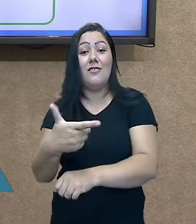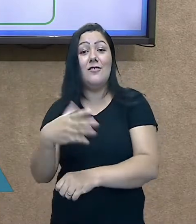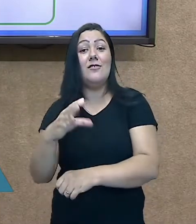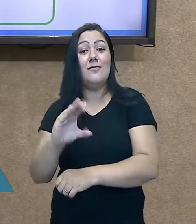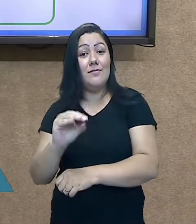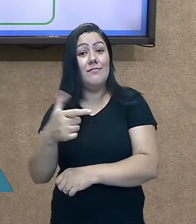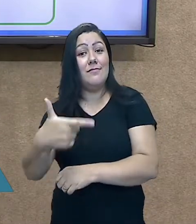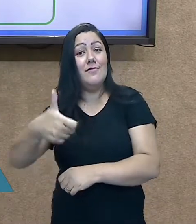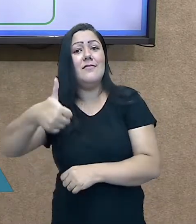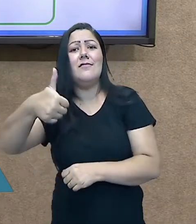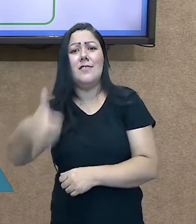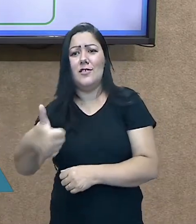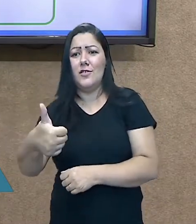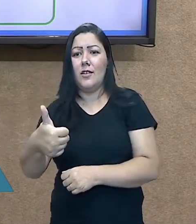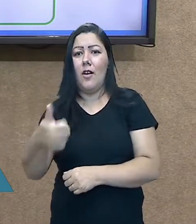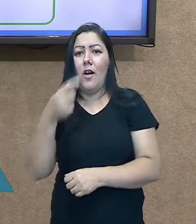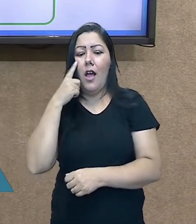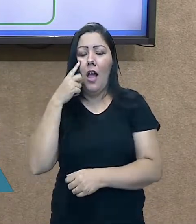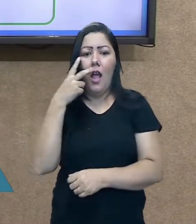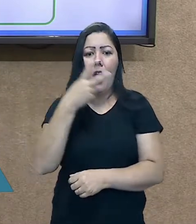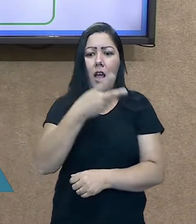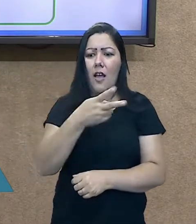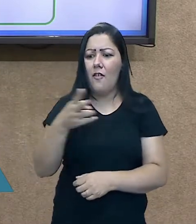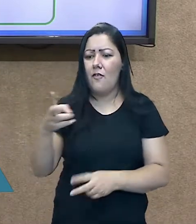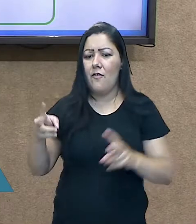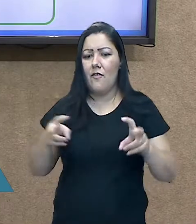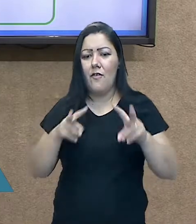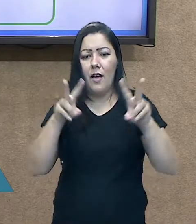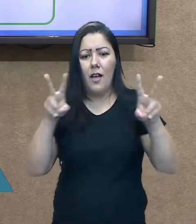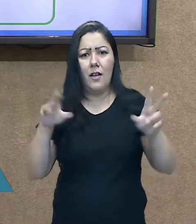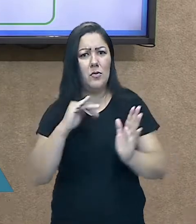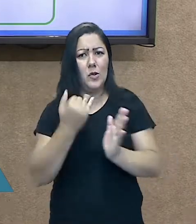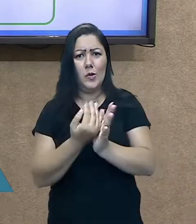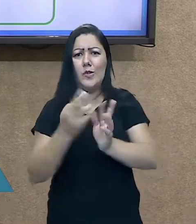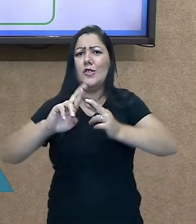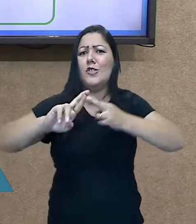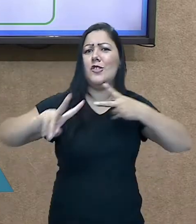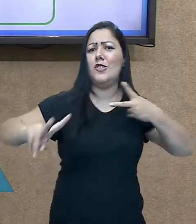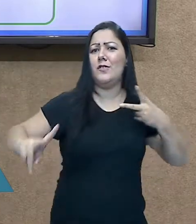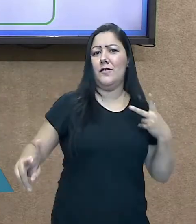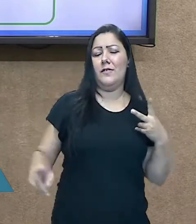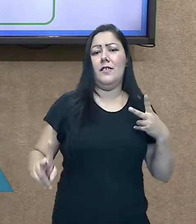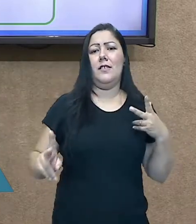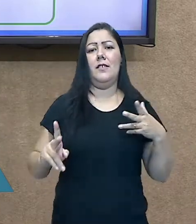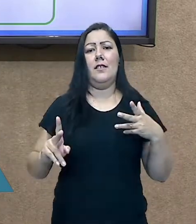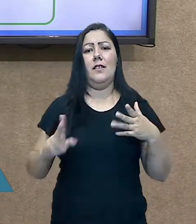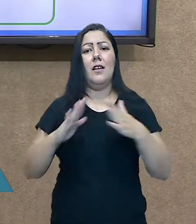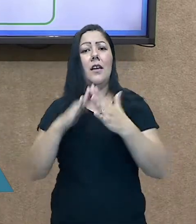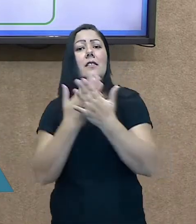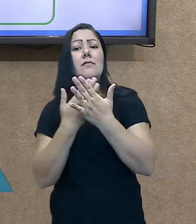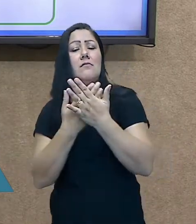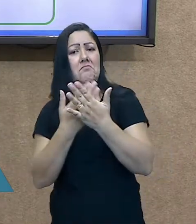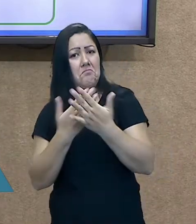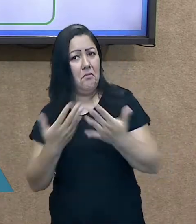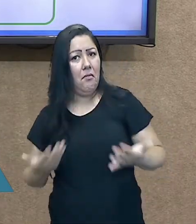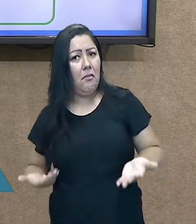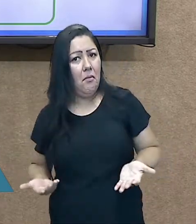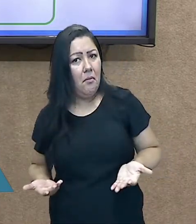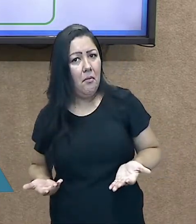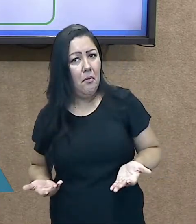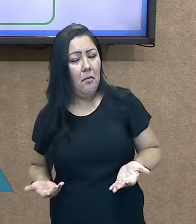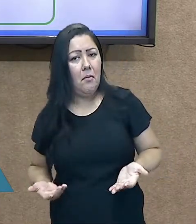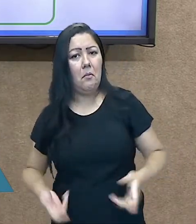em casa, de repente a nossa vida mudou muito. E tudo isso